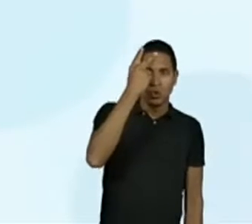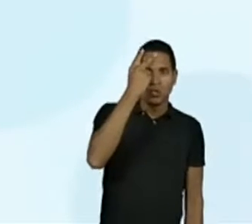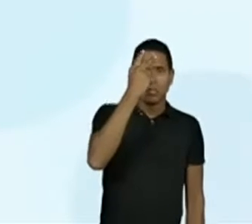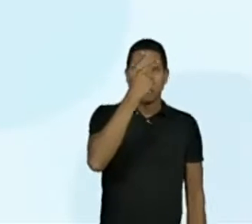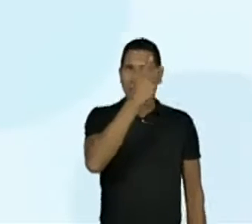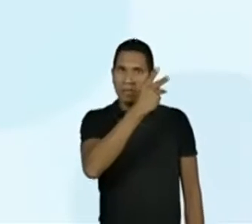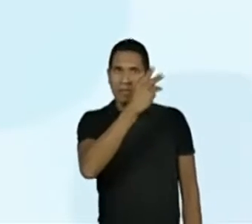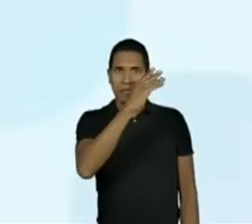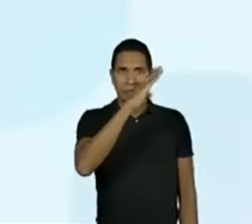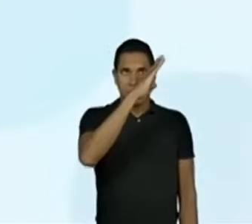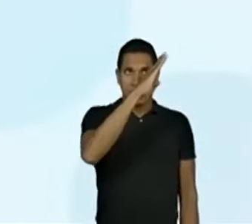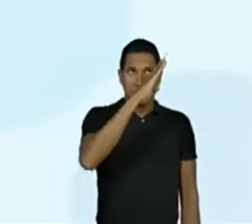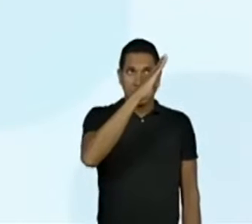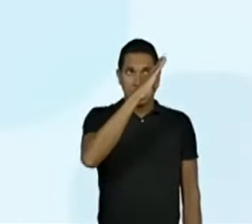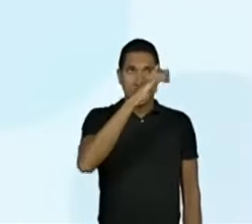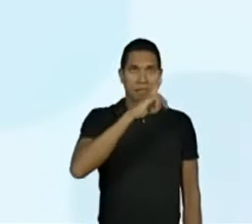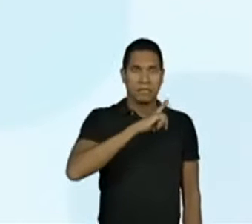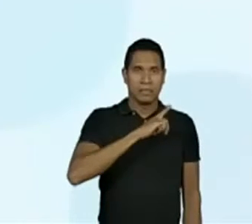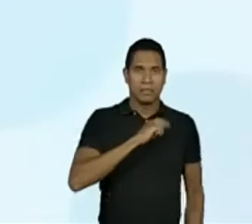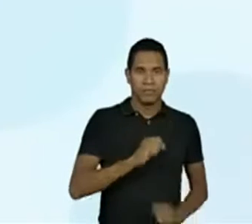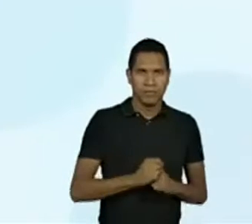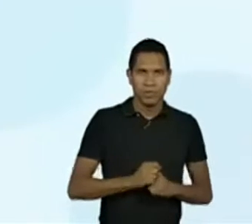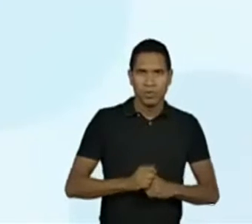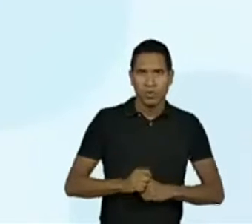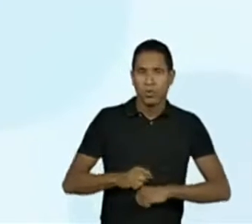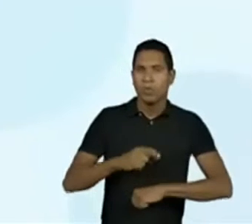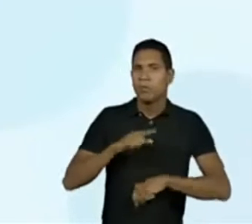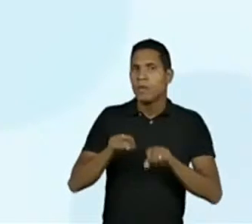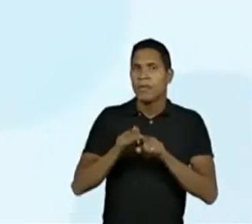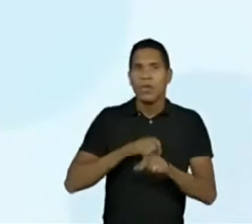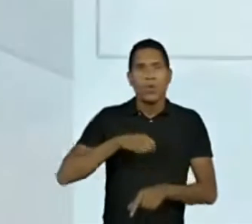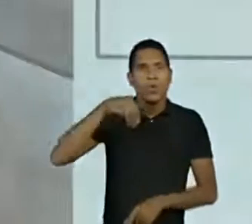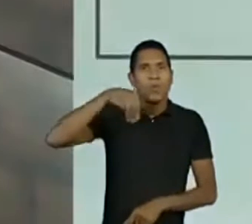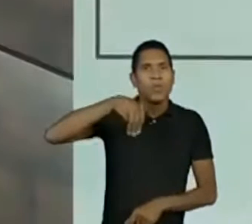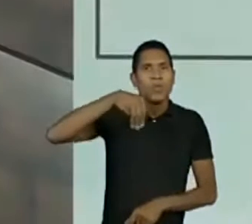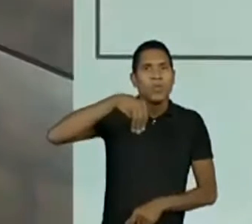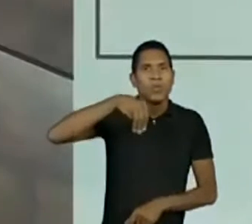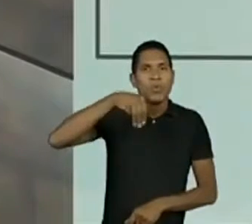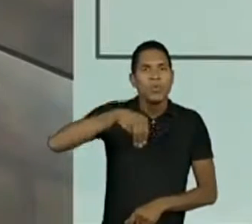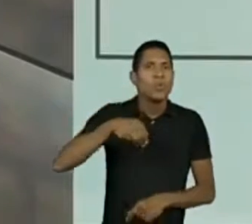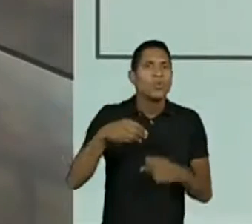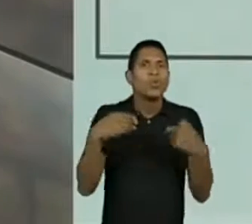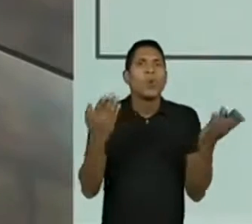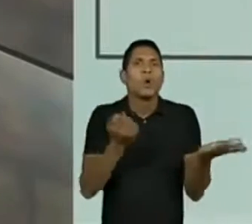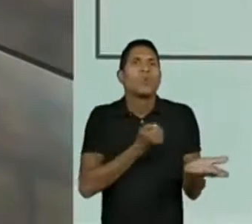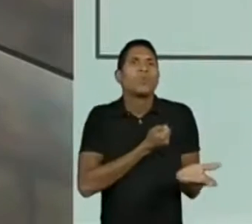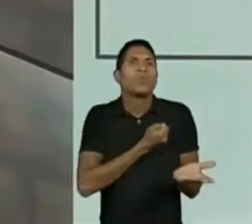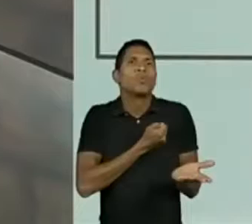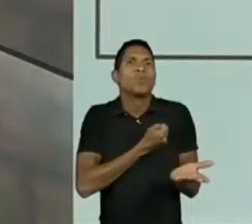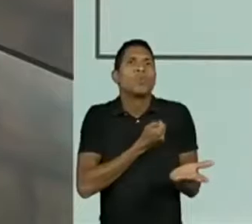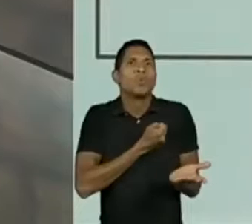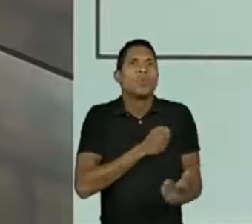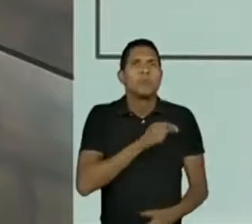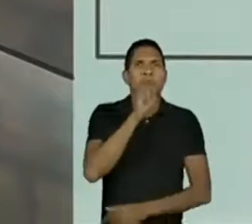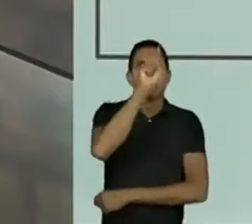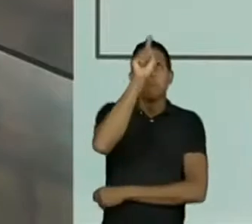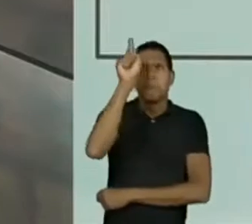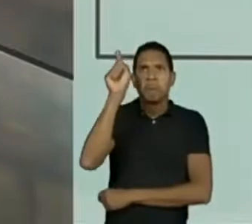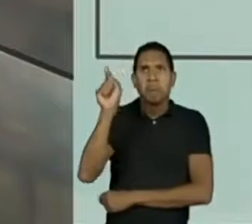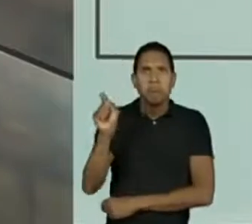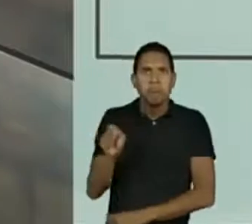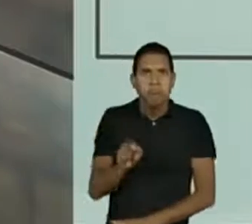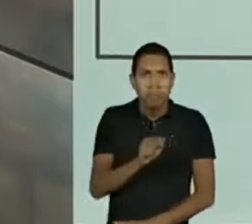minutos, em qual número? E observem os números. Que números são esses? São os números